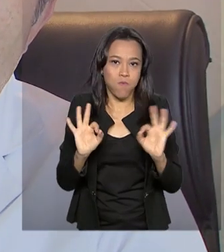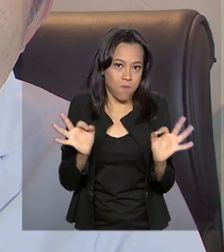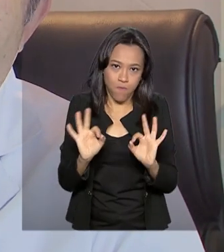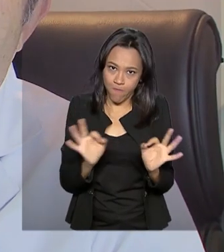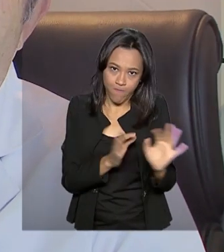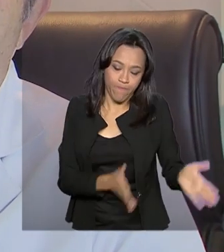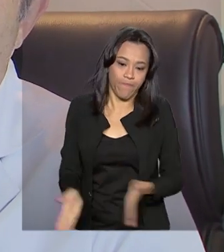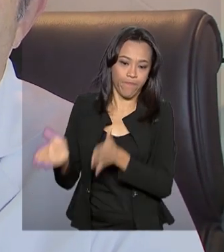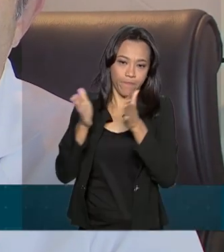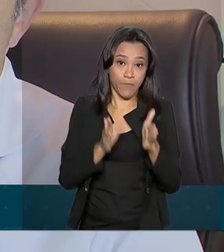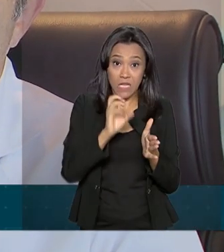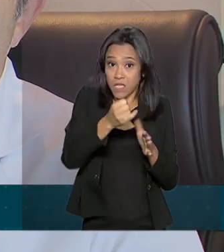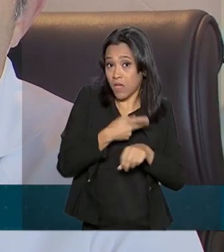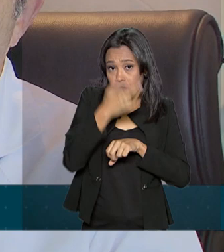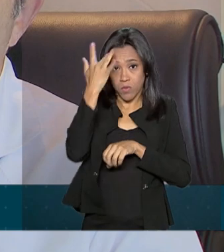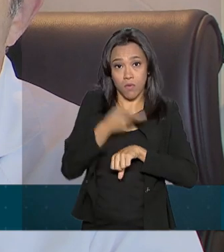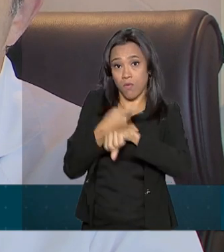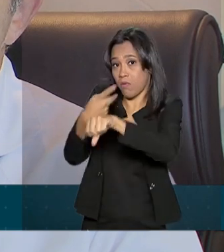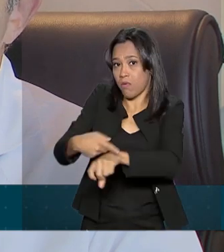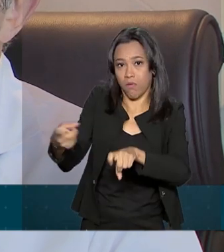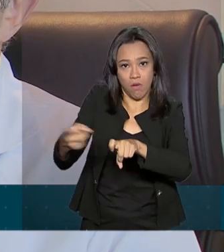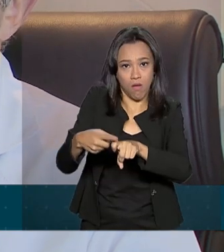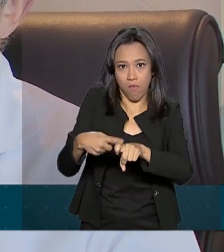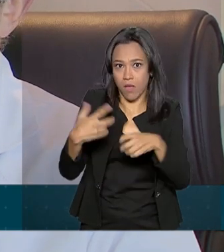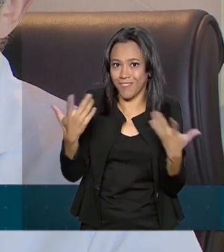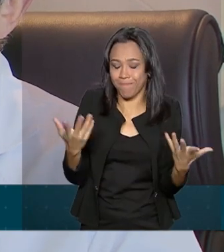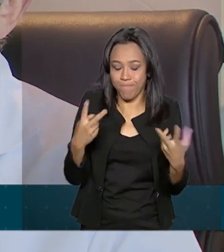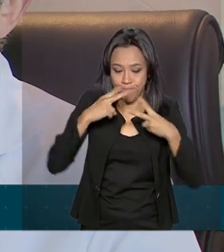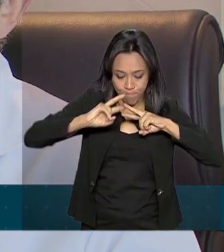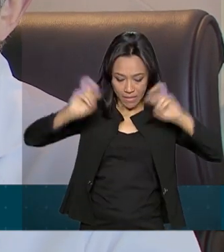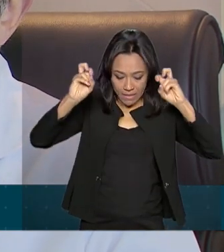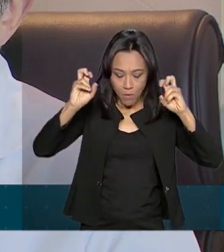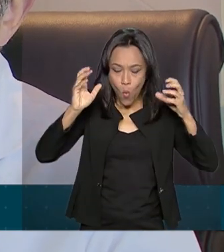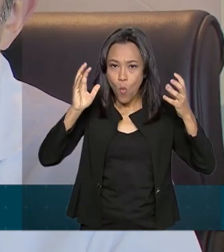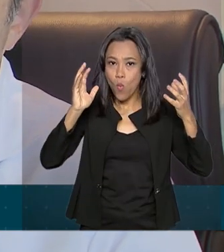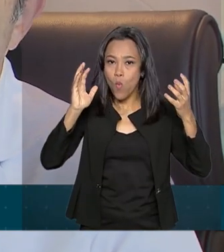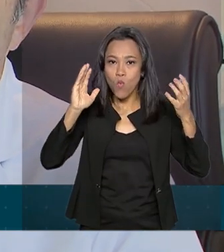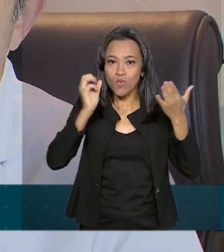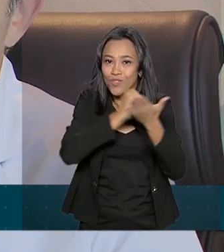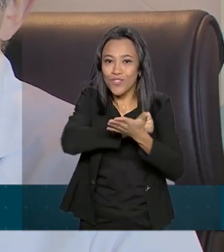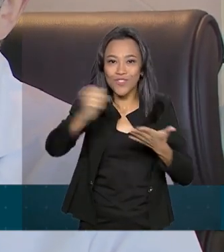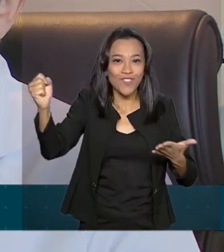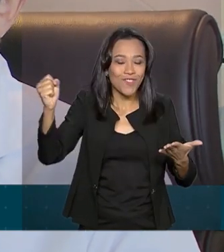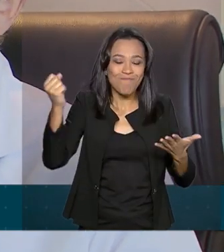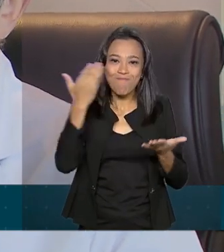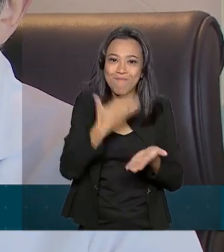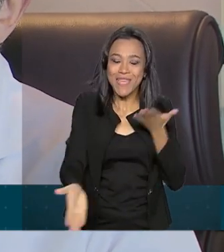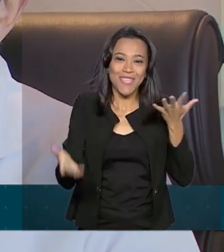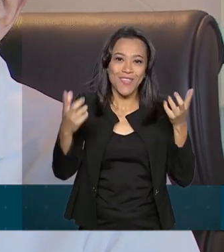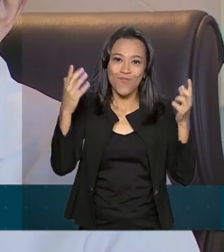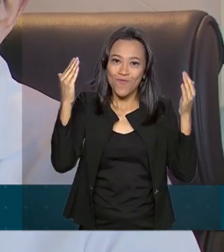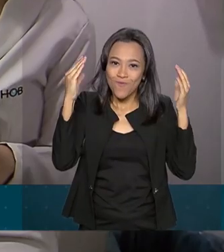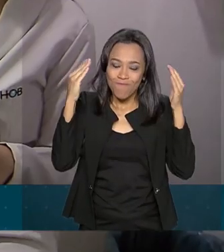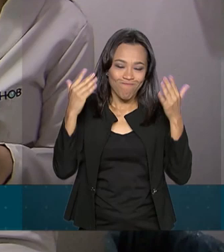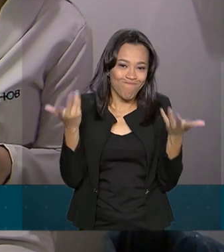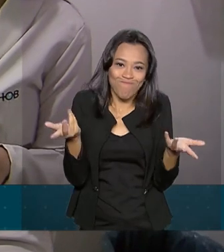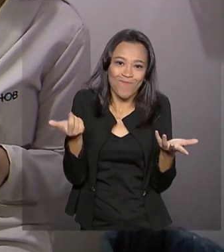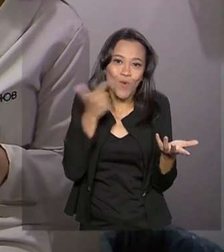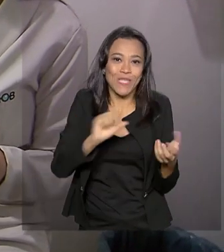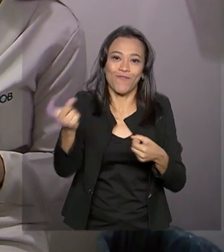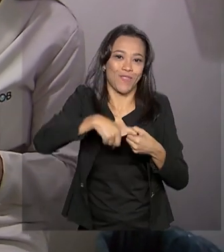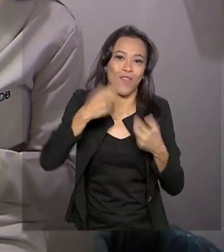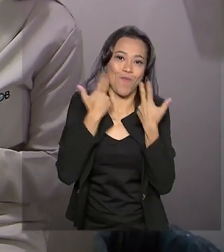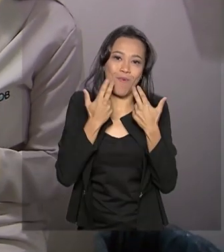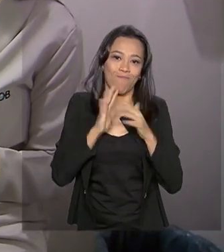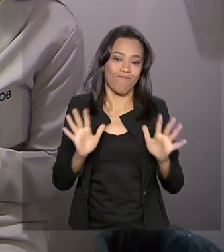paciente, se não tratado e não percebe, quando ele vai perceber, ele já teve uma perda muito importante de visão e aí sim, totalmente irreversível. O caso